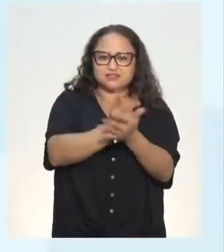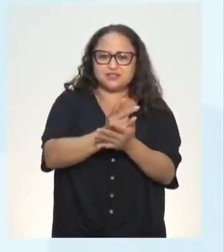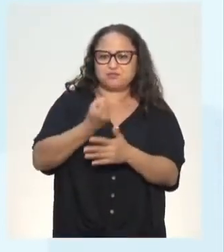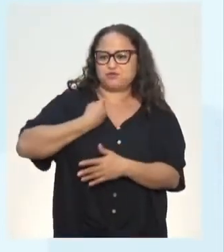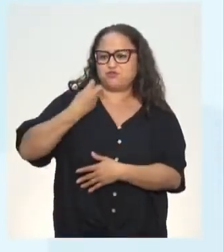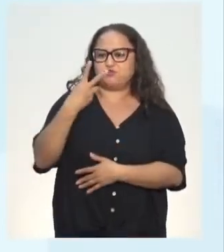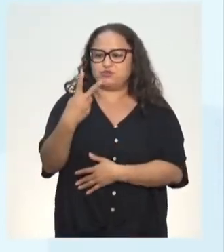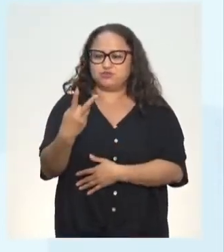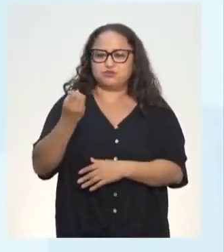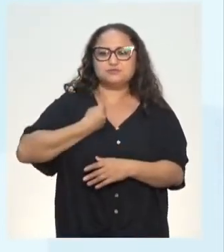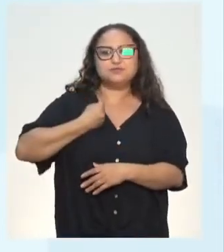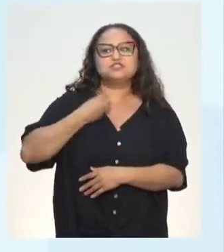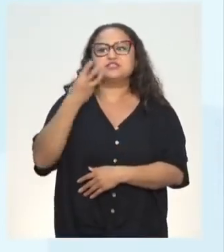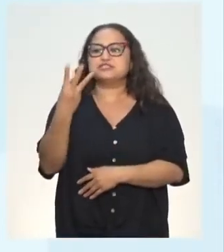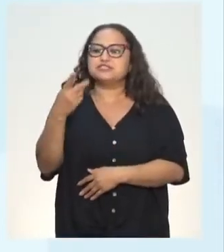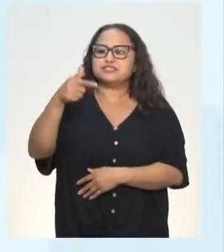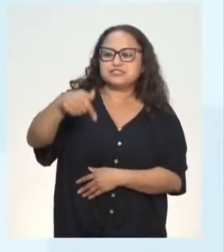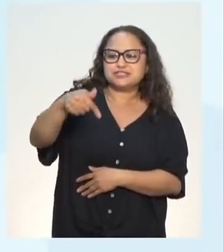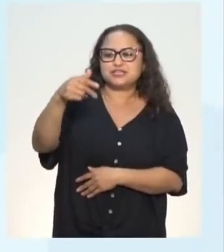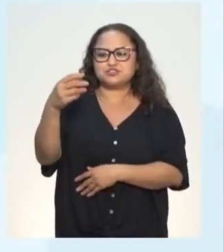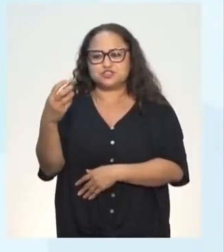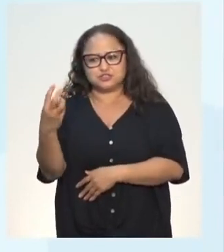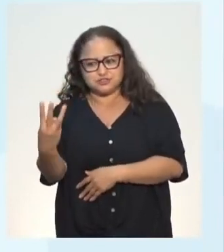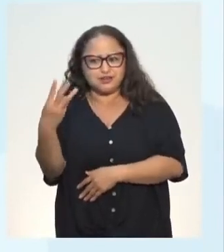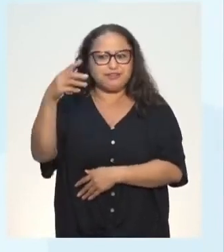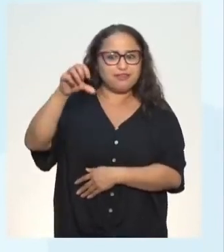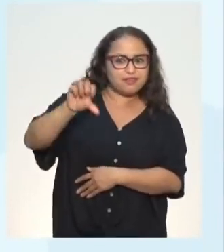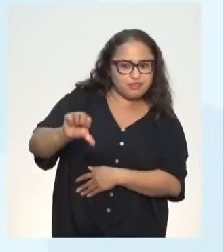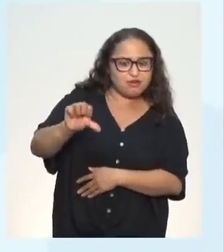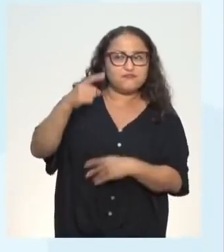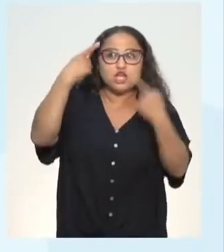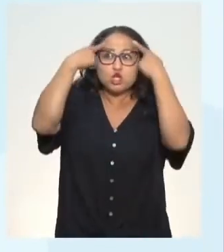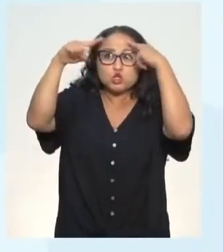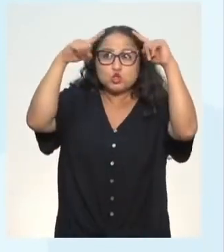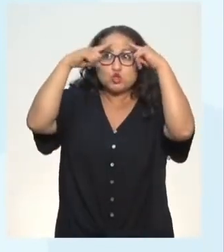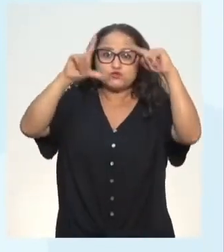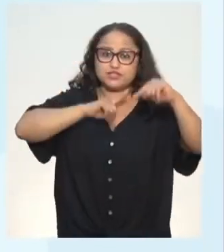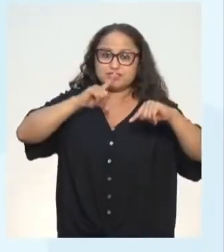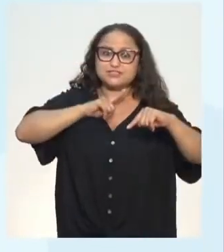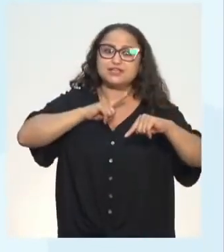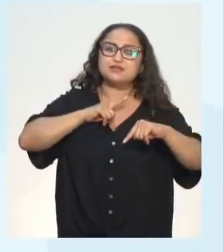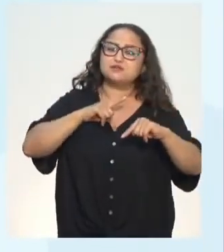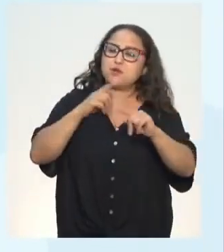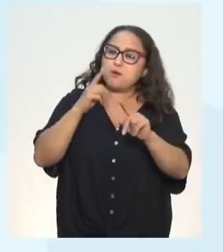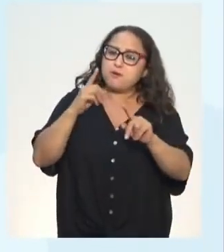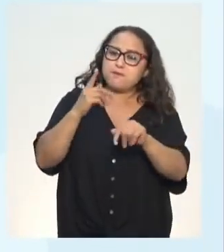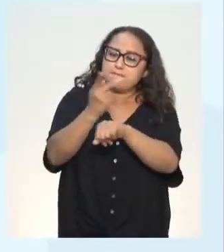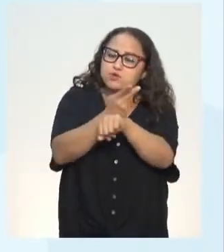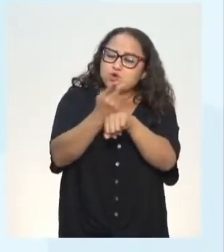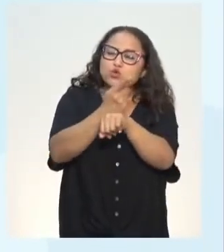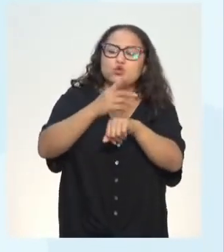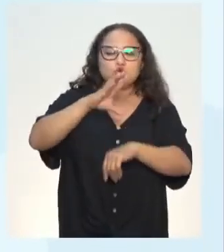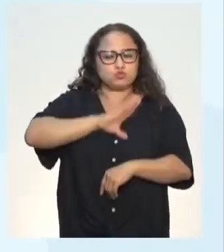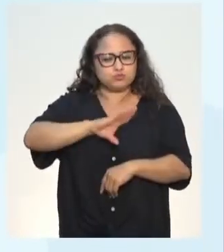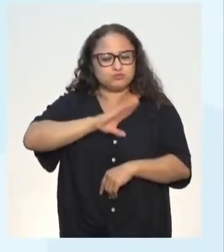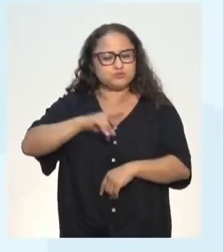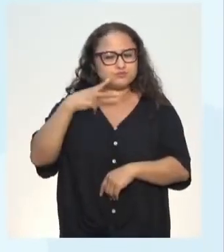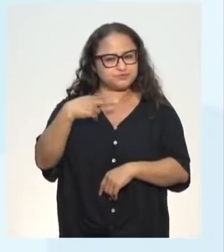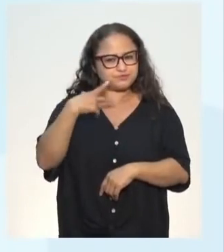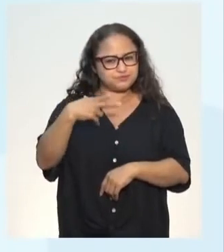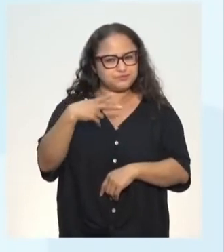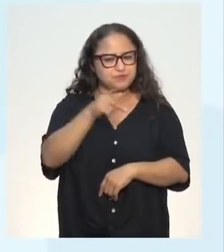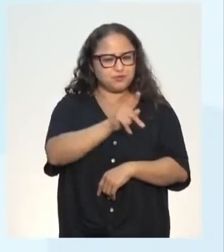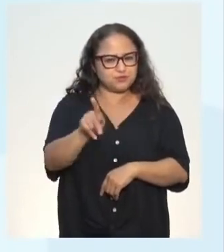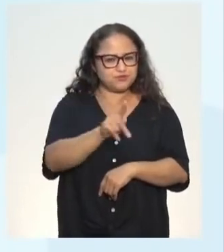páginas 37 a 39. Em caso de dúvida, procure o seu professor de língua portuguesa. Compartilhe suas impressões